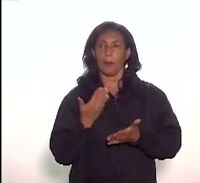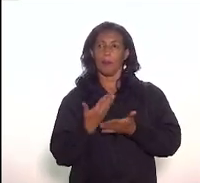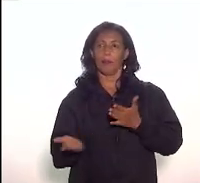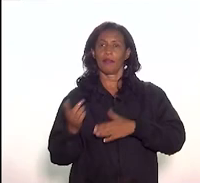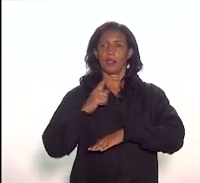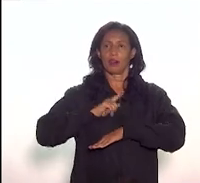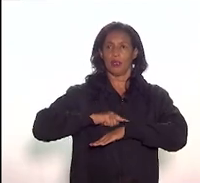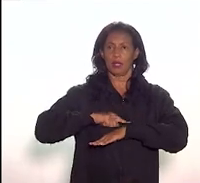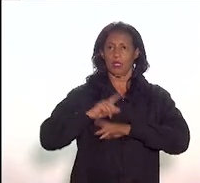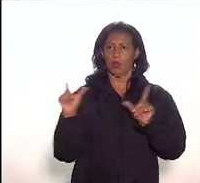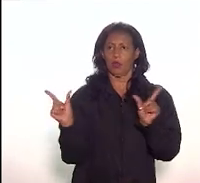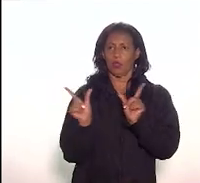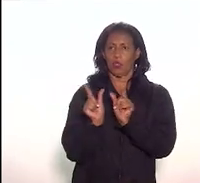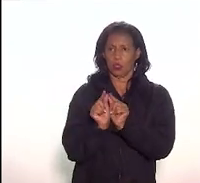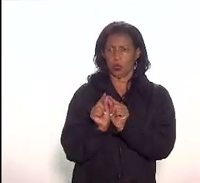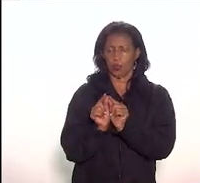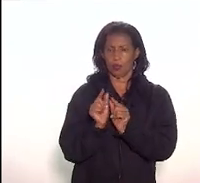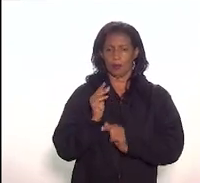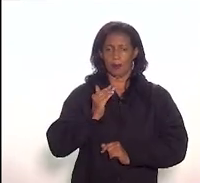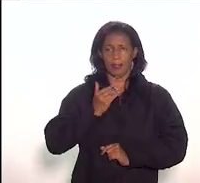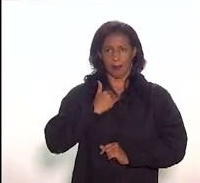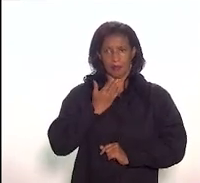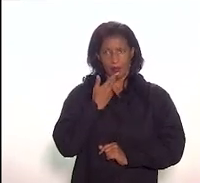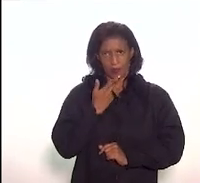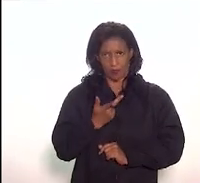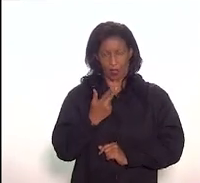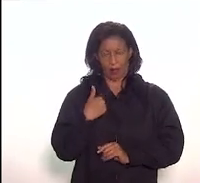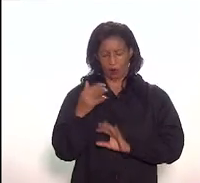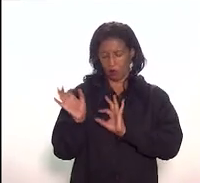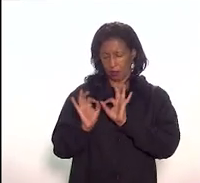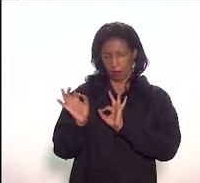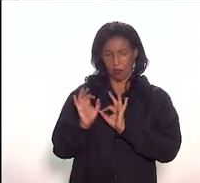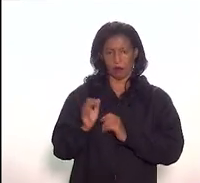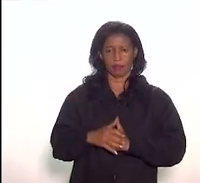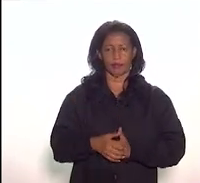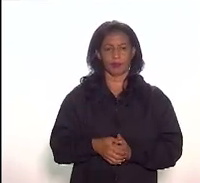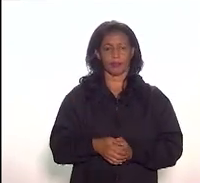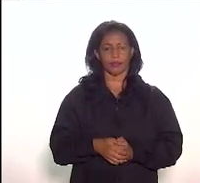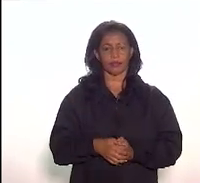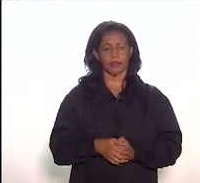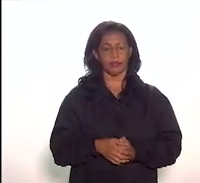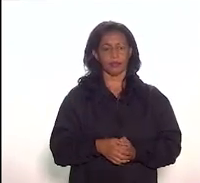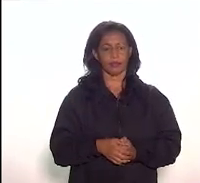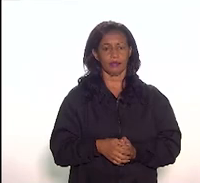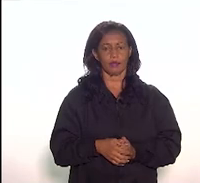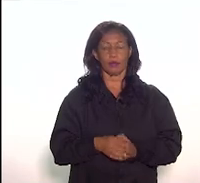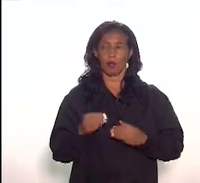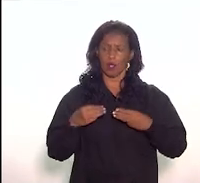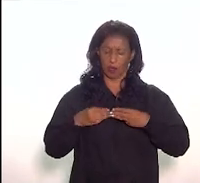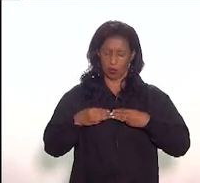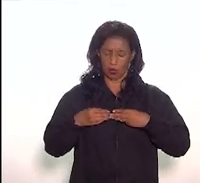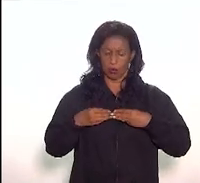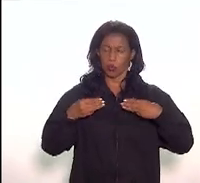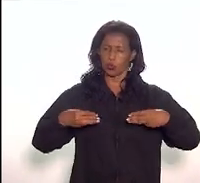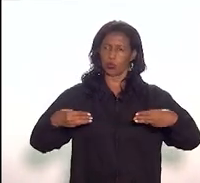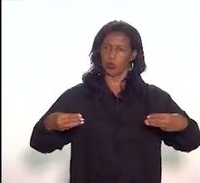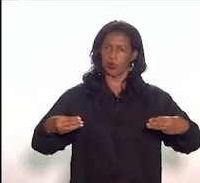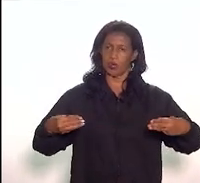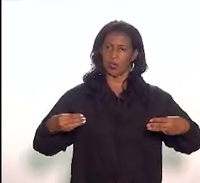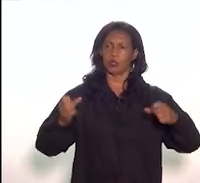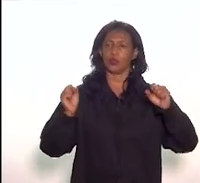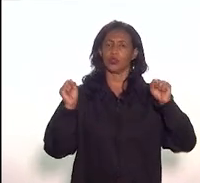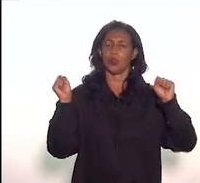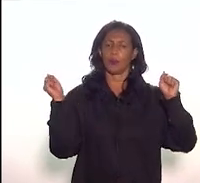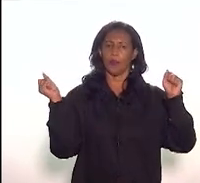muito tempo, eu vou resumir bastante o que eu preparei. Bem, os museus podem tornar-se